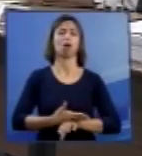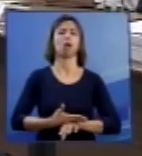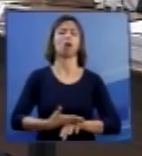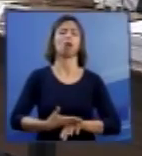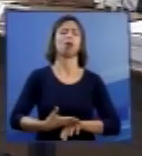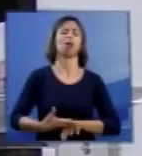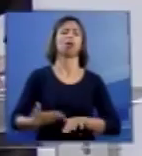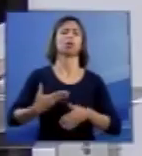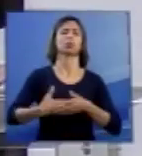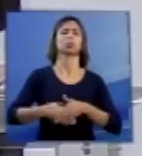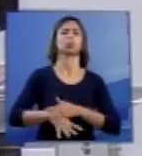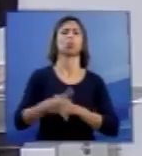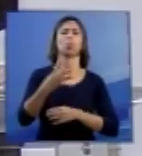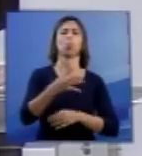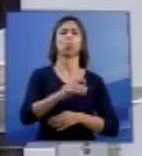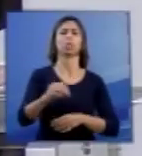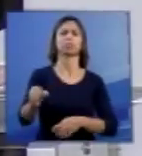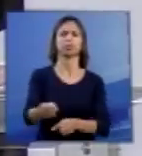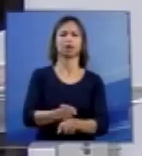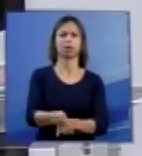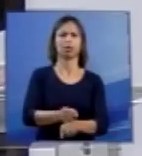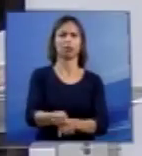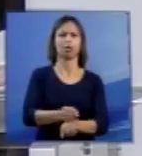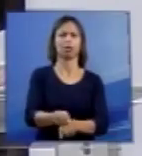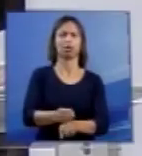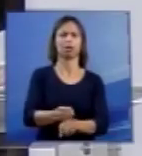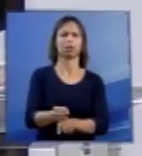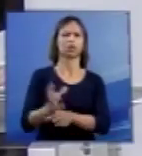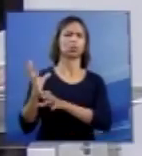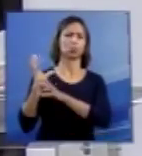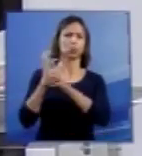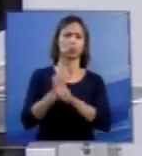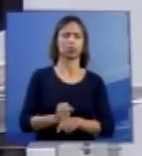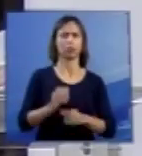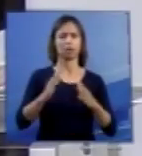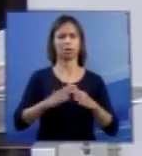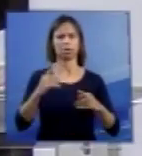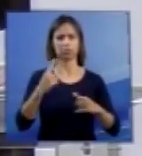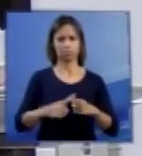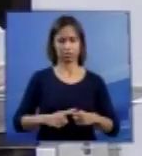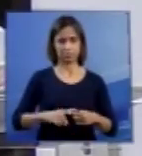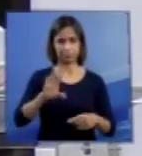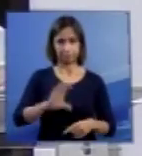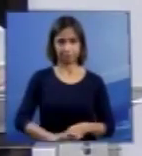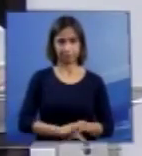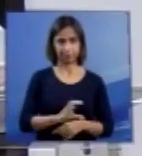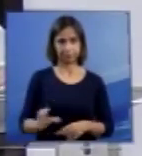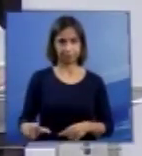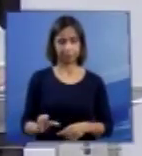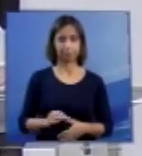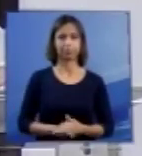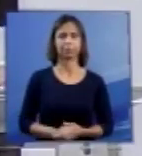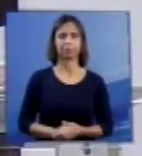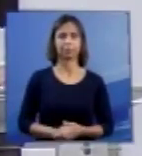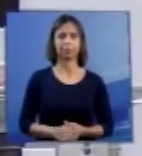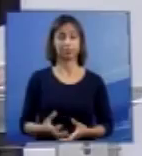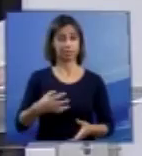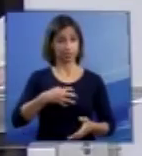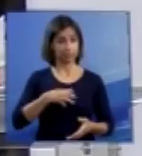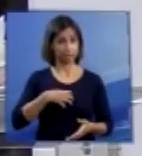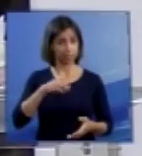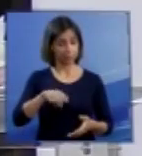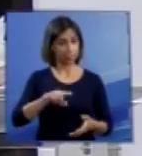séculos, a identificar-se com a nação e com o Estado, a Igreja Católica. Nesse sentido, muitos dos